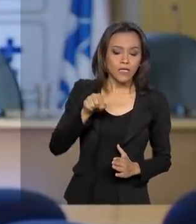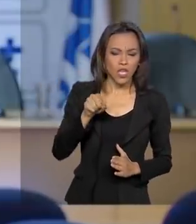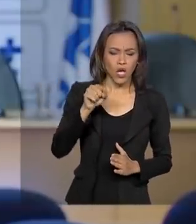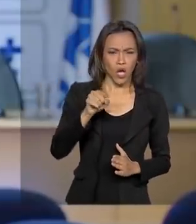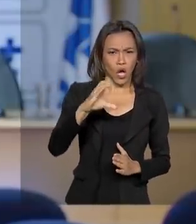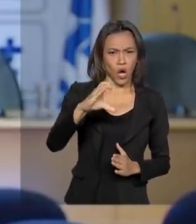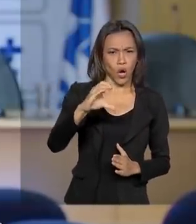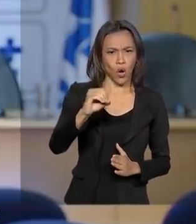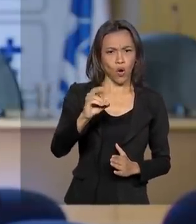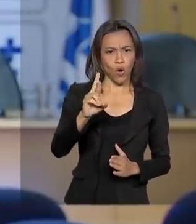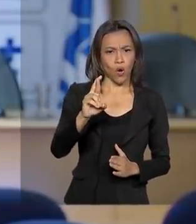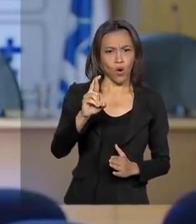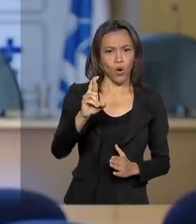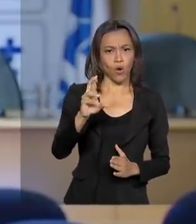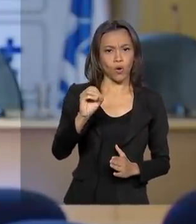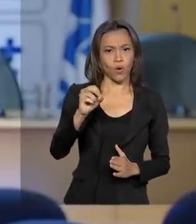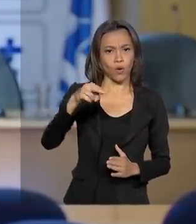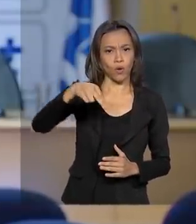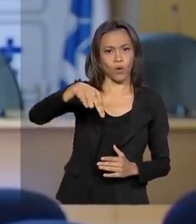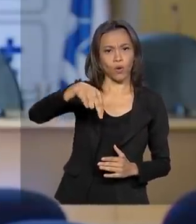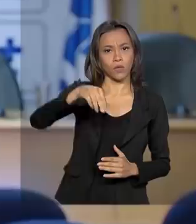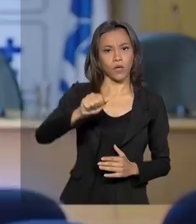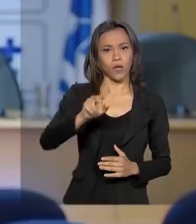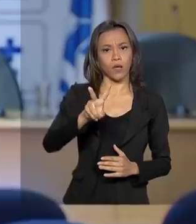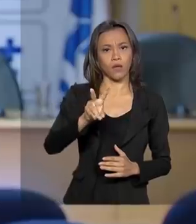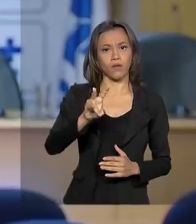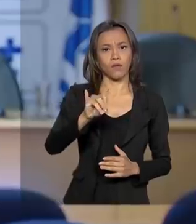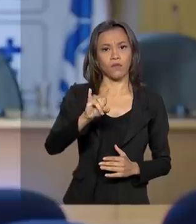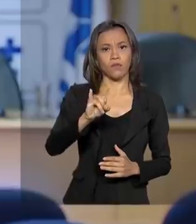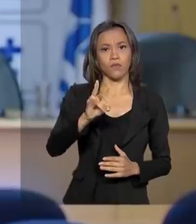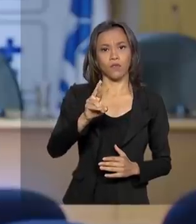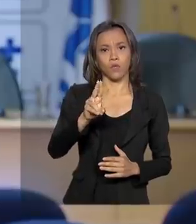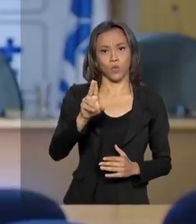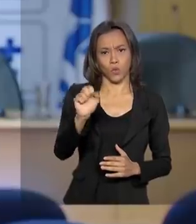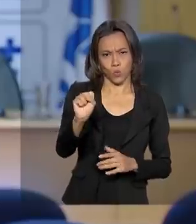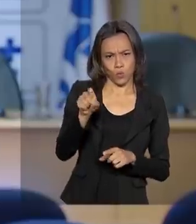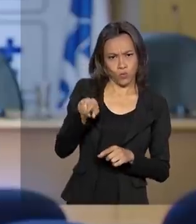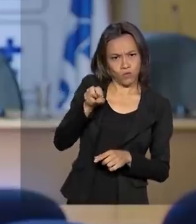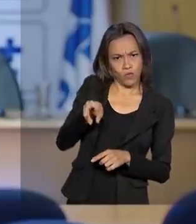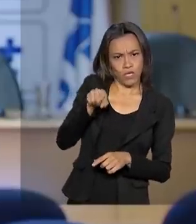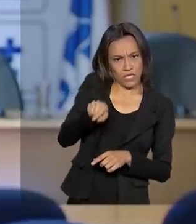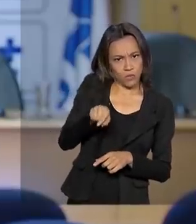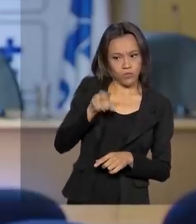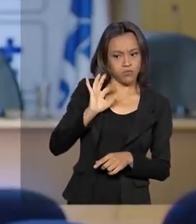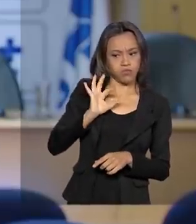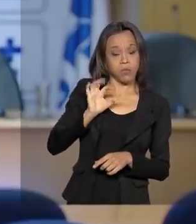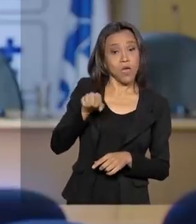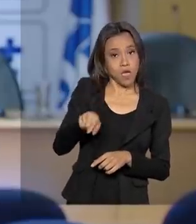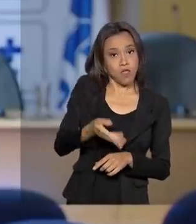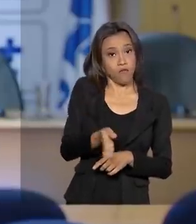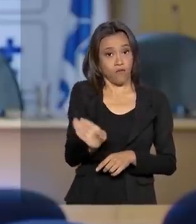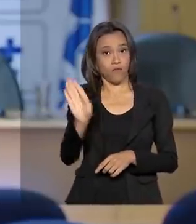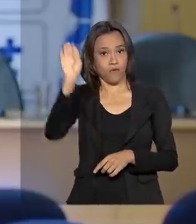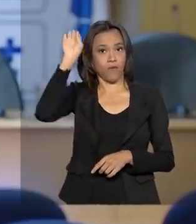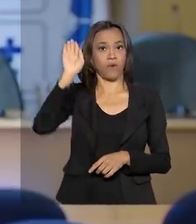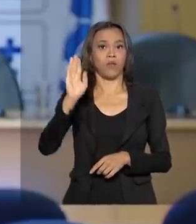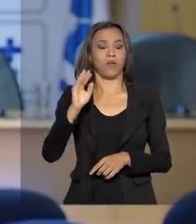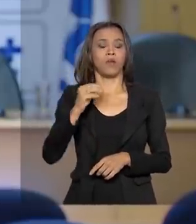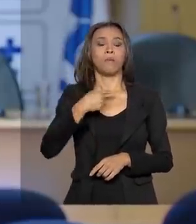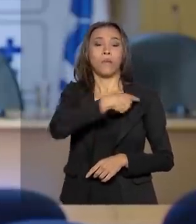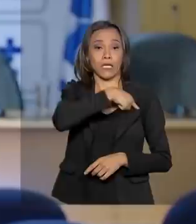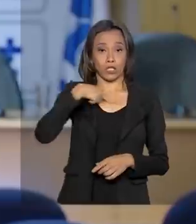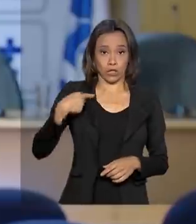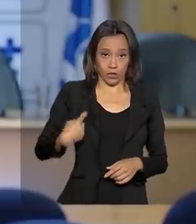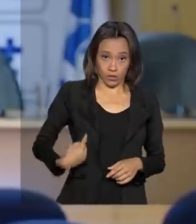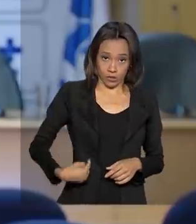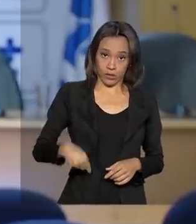Organização Mundial da Saúde, a OMS. Nesse caso em questão, esse paciente, ele esteve em Xangai, na China, mas a